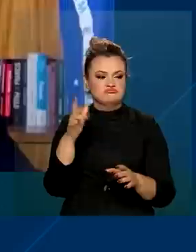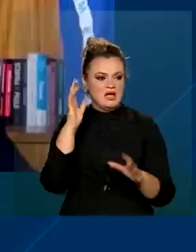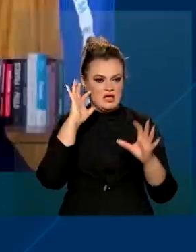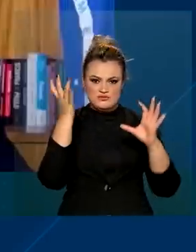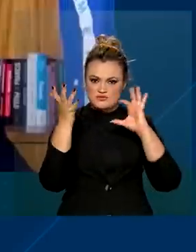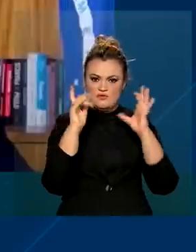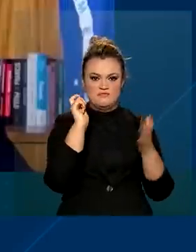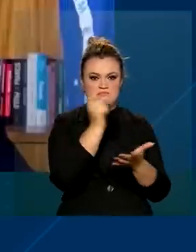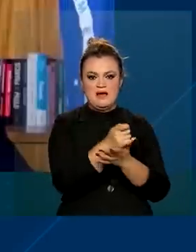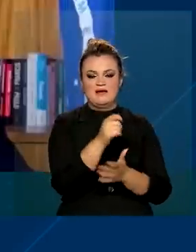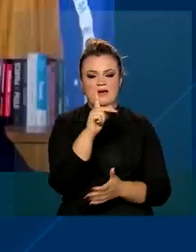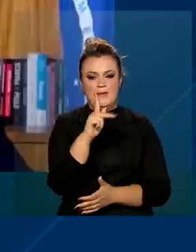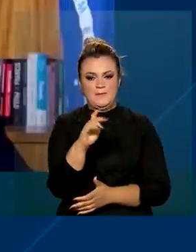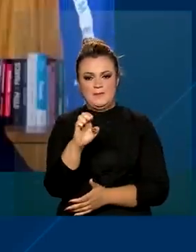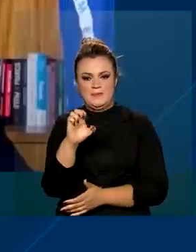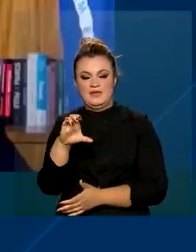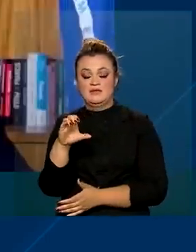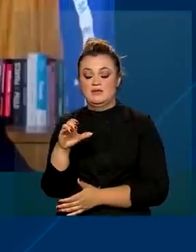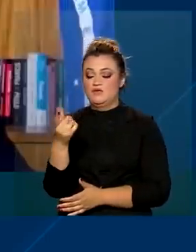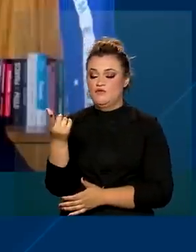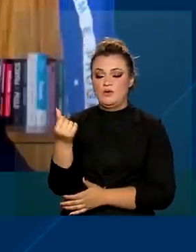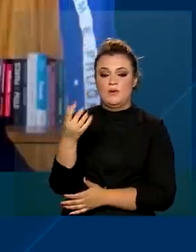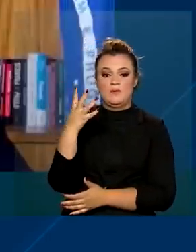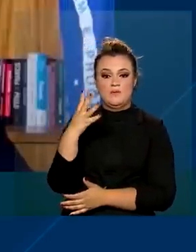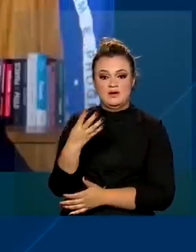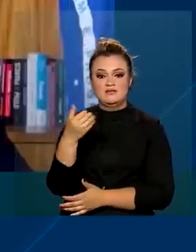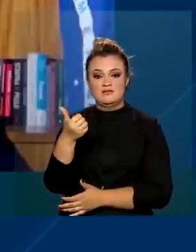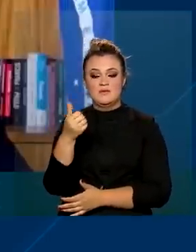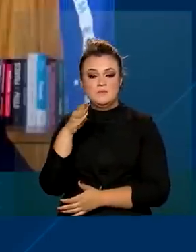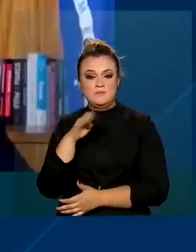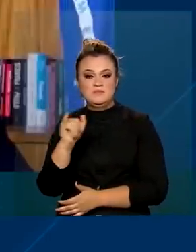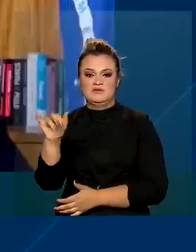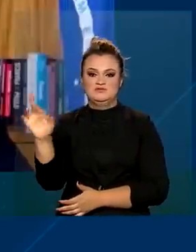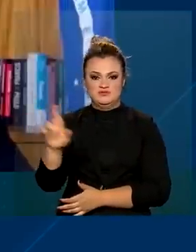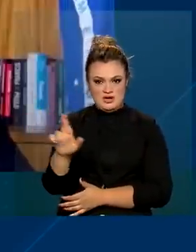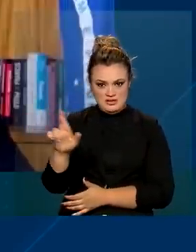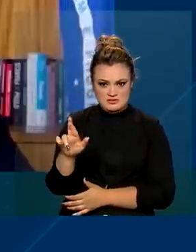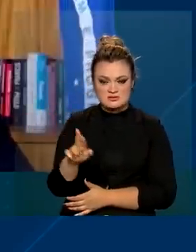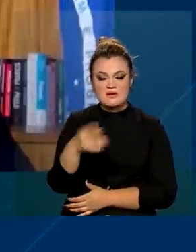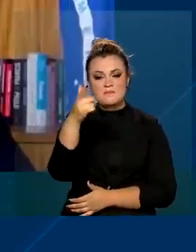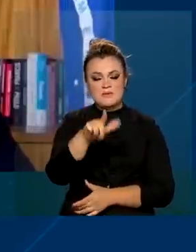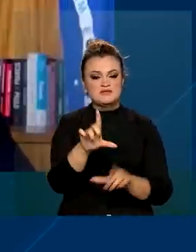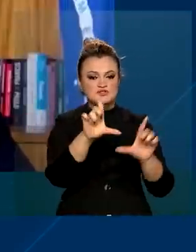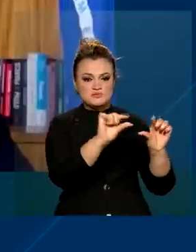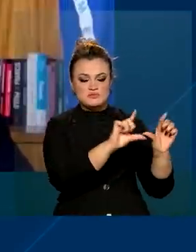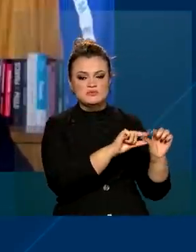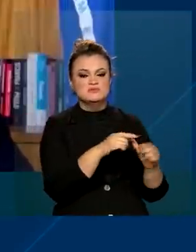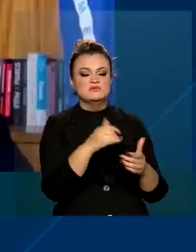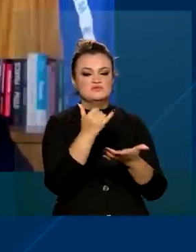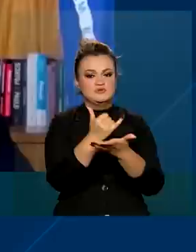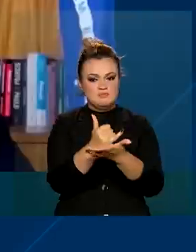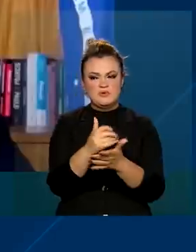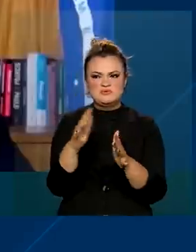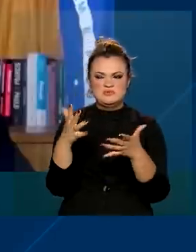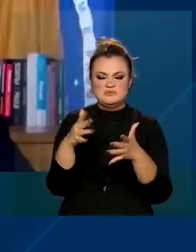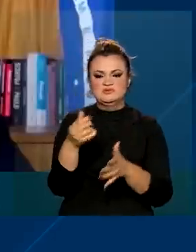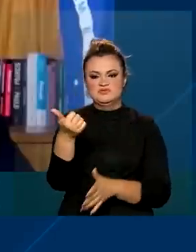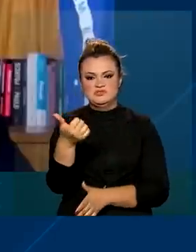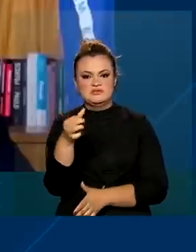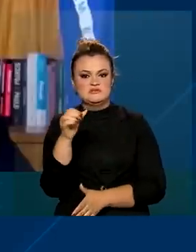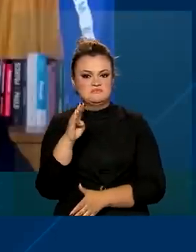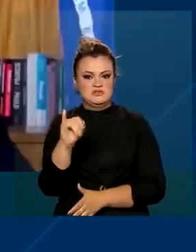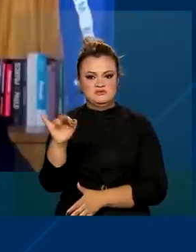a PEC de 41 bilhões de reais, mais a redução de impostos em torno de 16